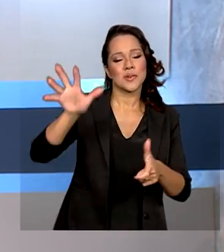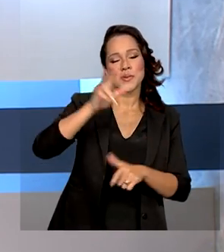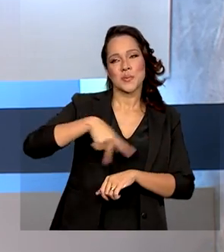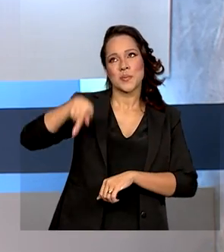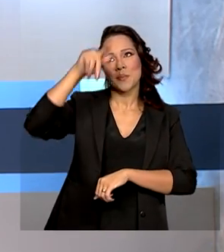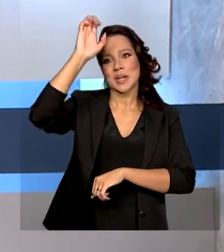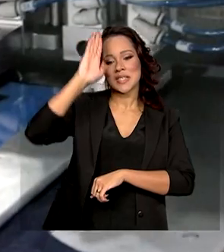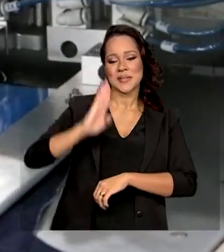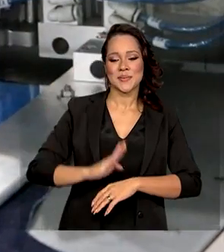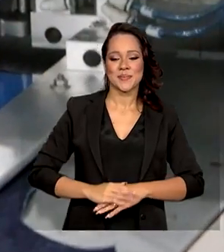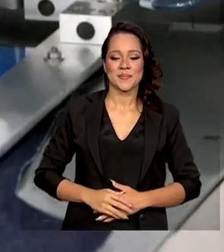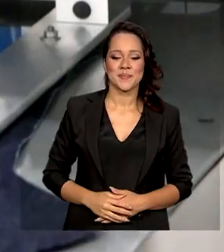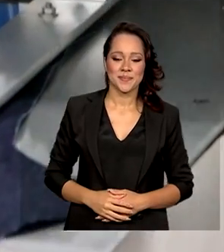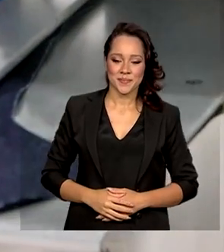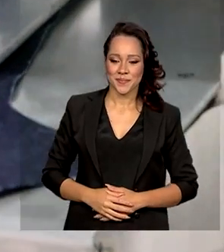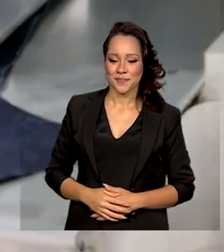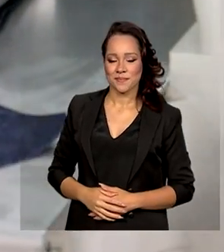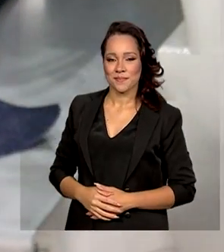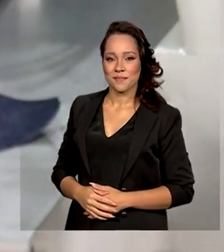país.